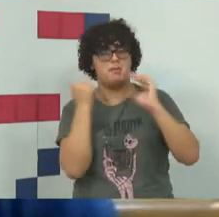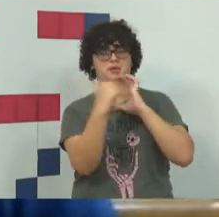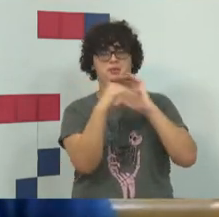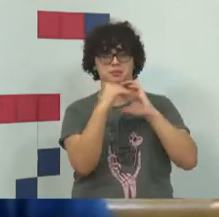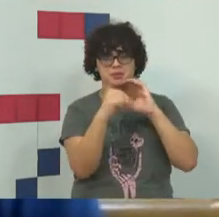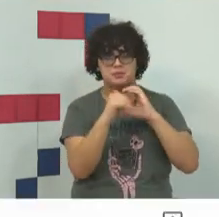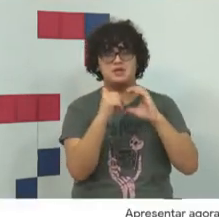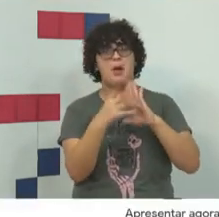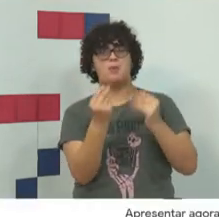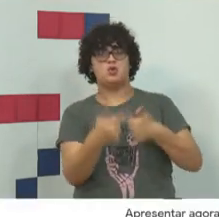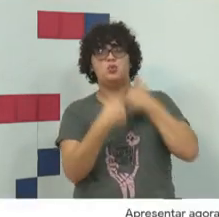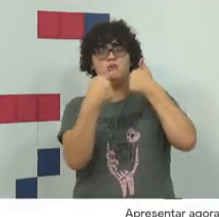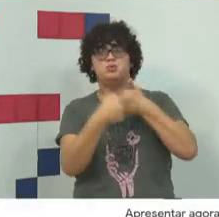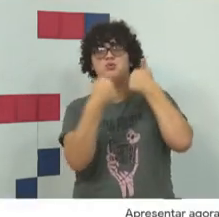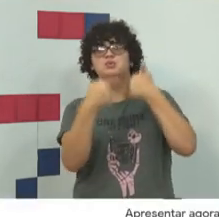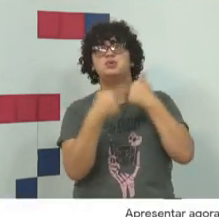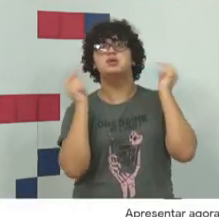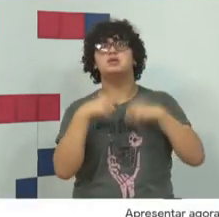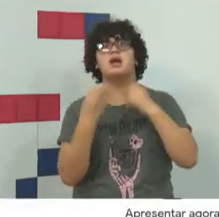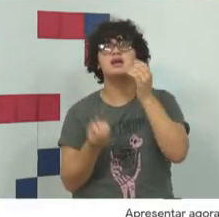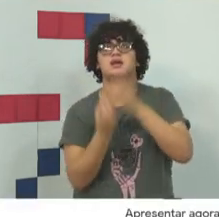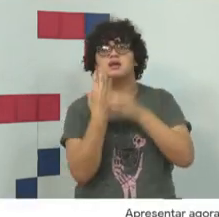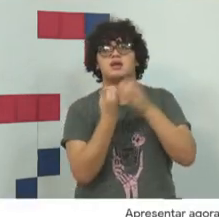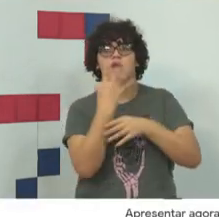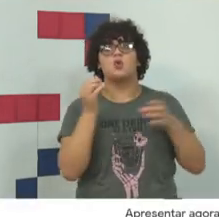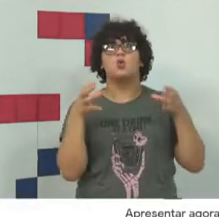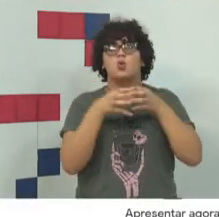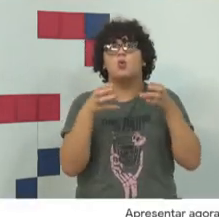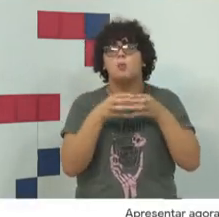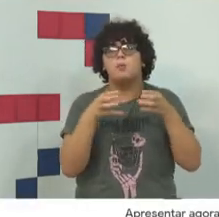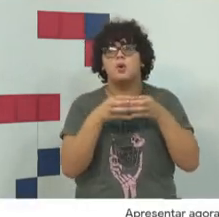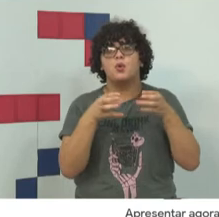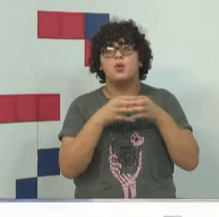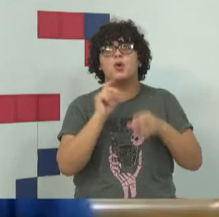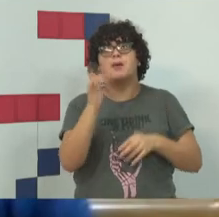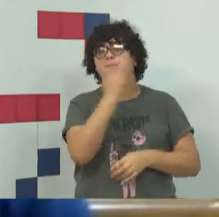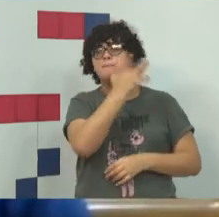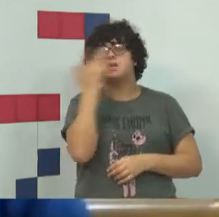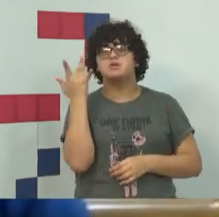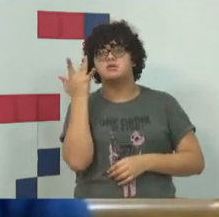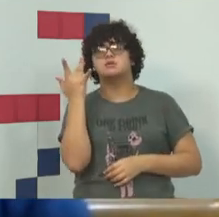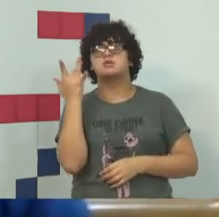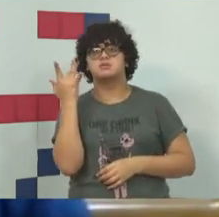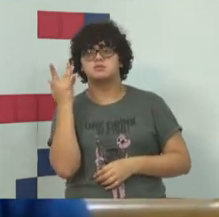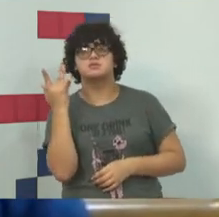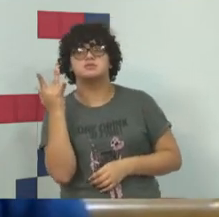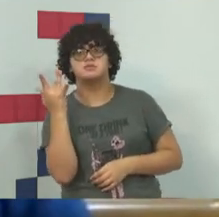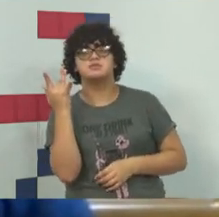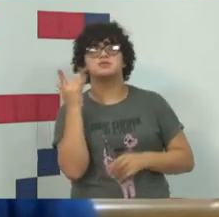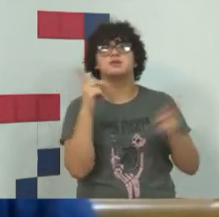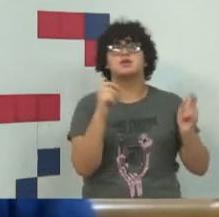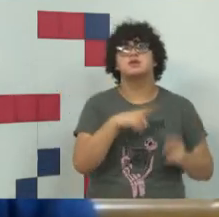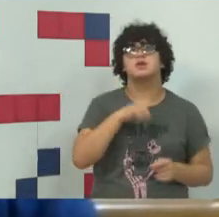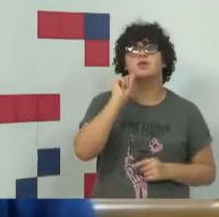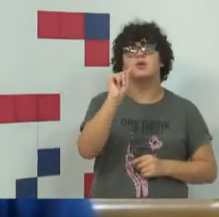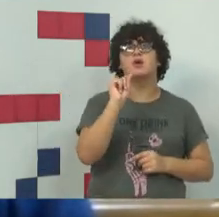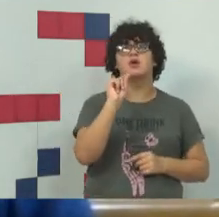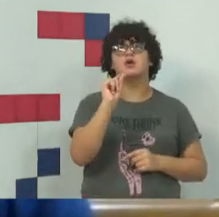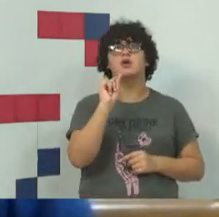etc., por que não criar um grupo de pessoas que tenham aí